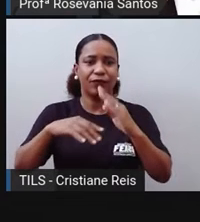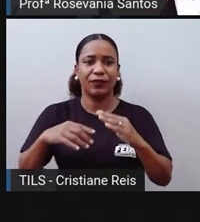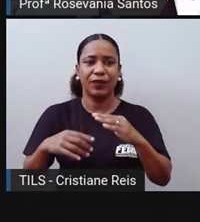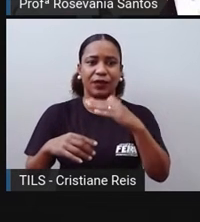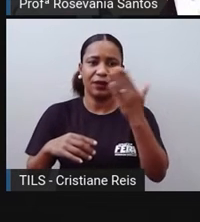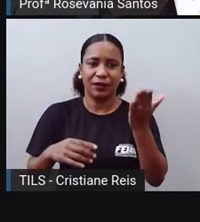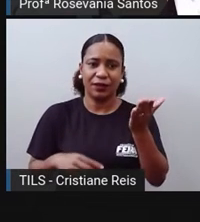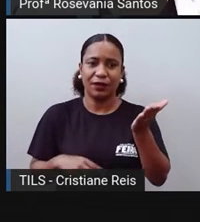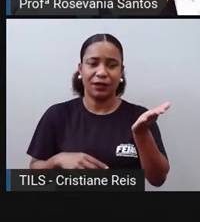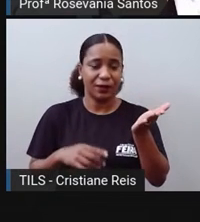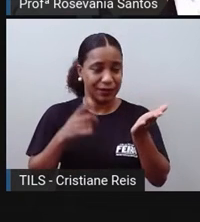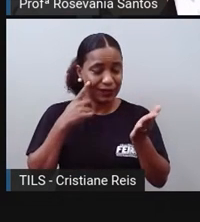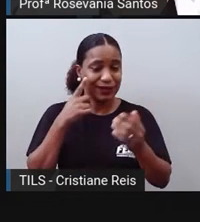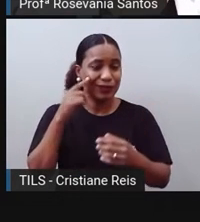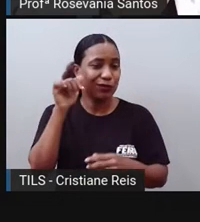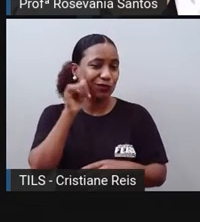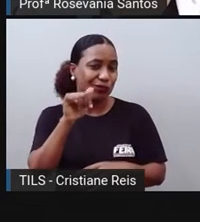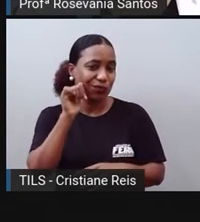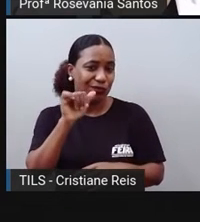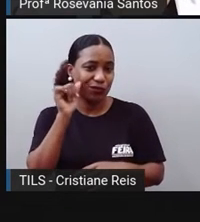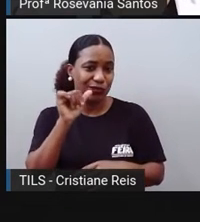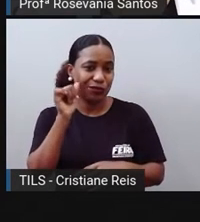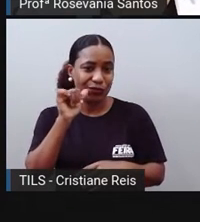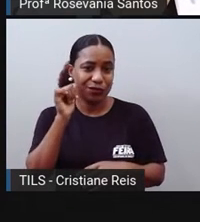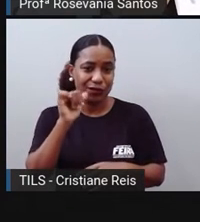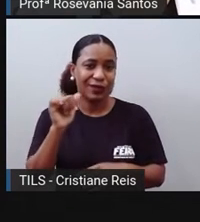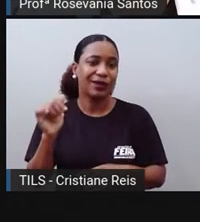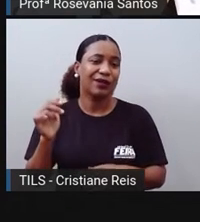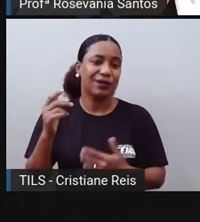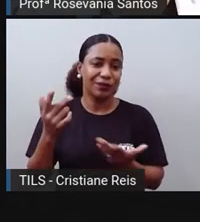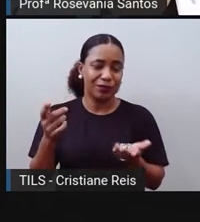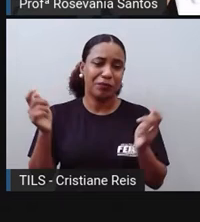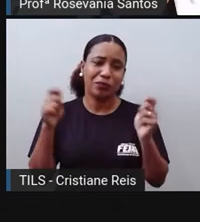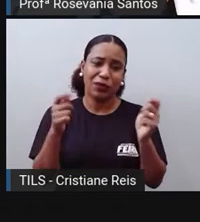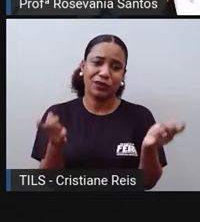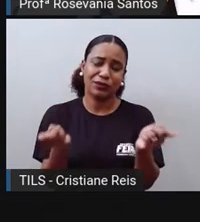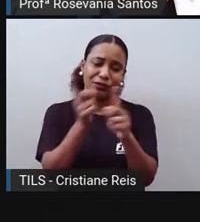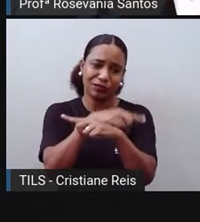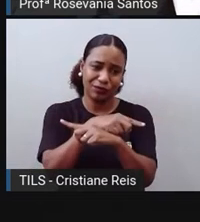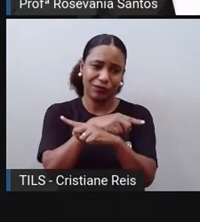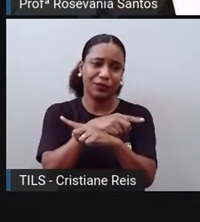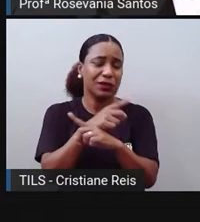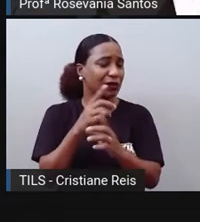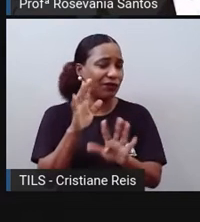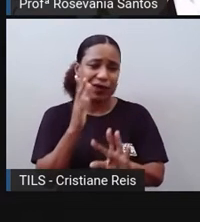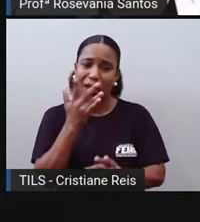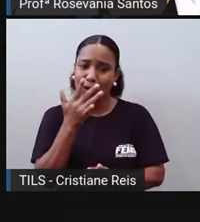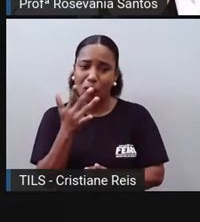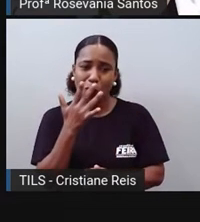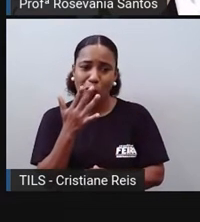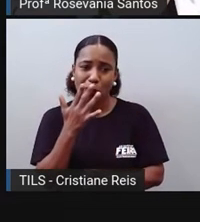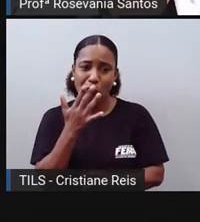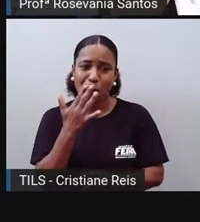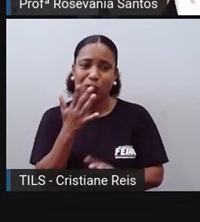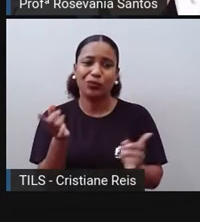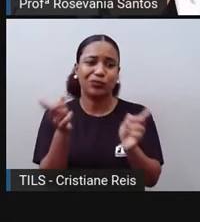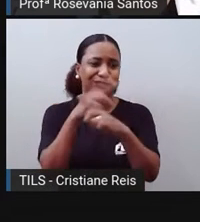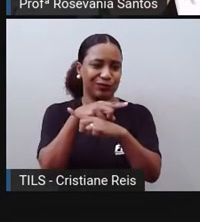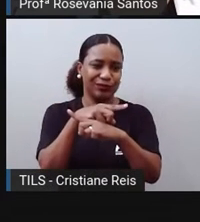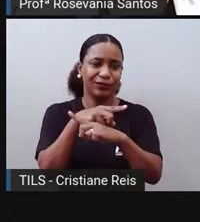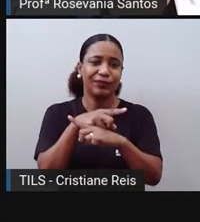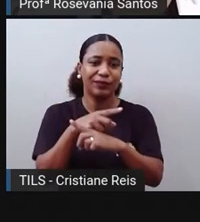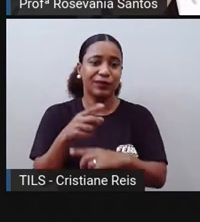sempre essa arrumação. Eu posso ter a feminina aqui e a masculina aqui. Não importa. O eu tenho que